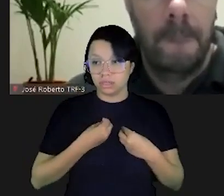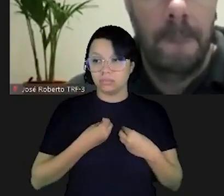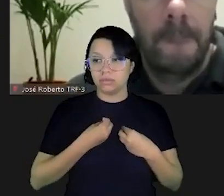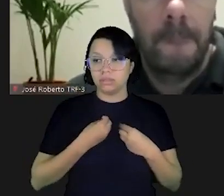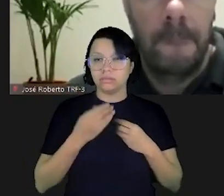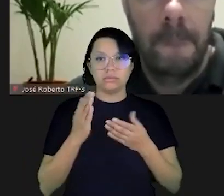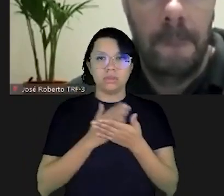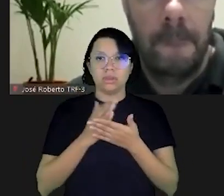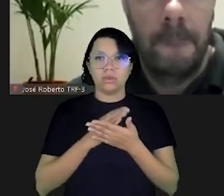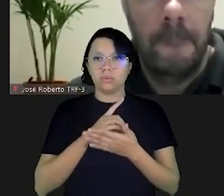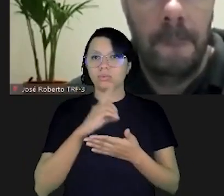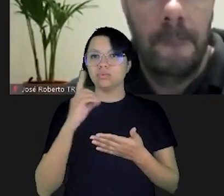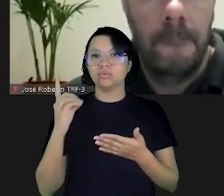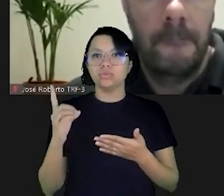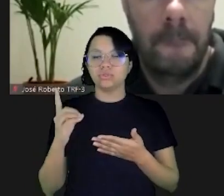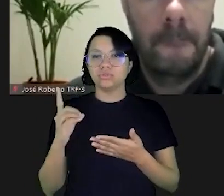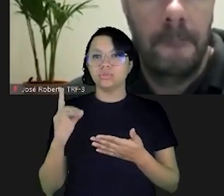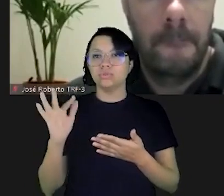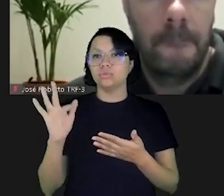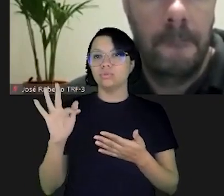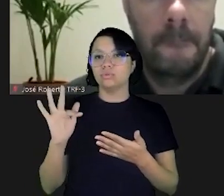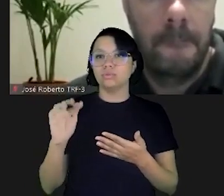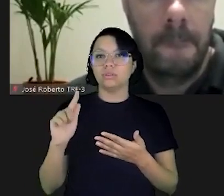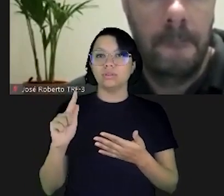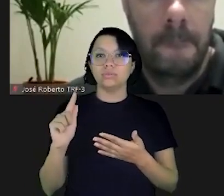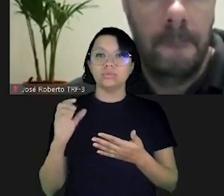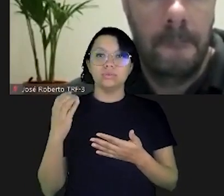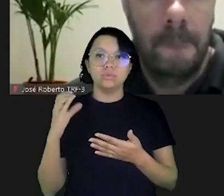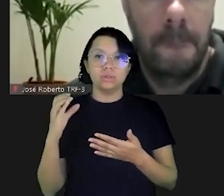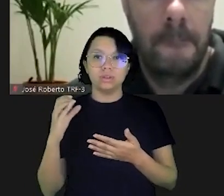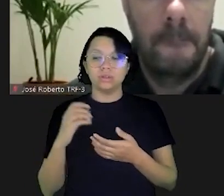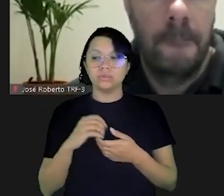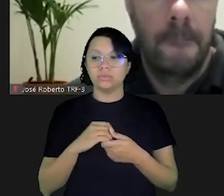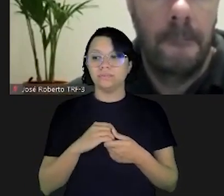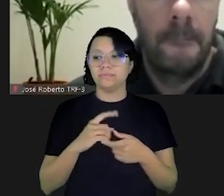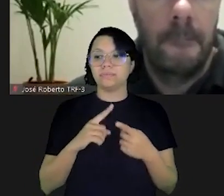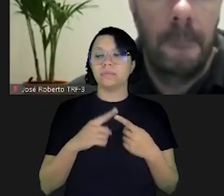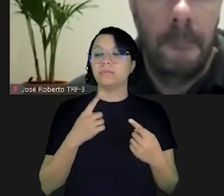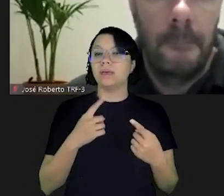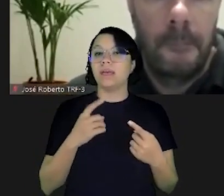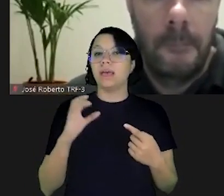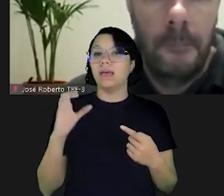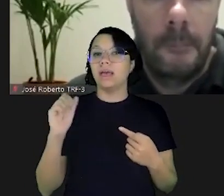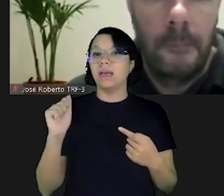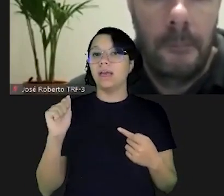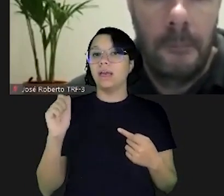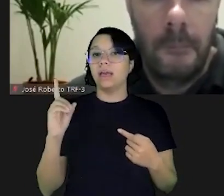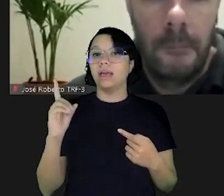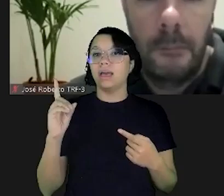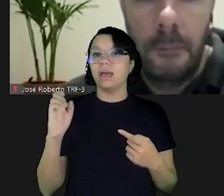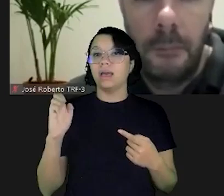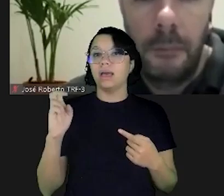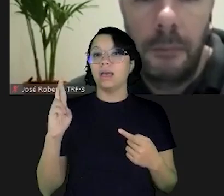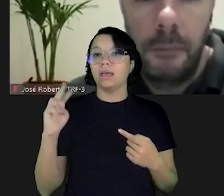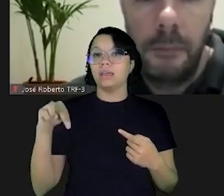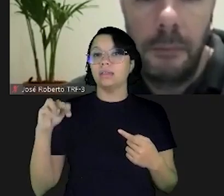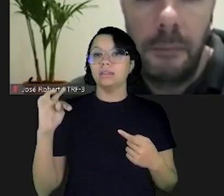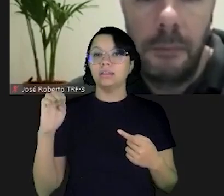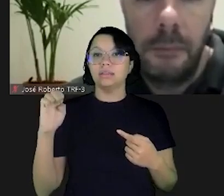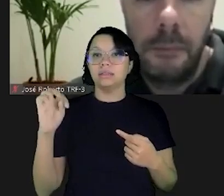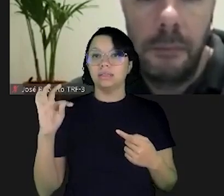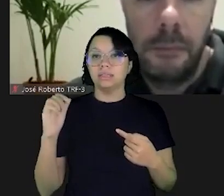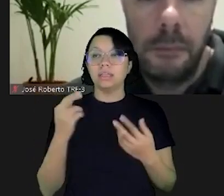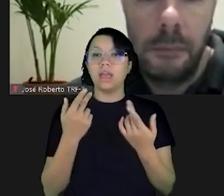você recebe isso em poucos dias do fundo garantidor de créditos agora a caderneta de poupança é